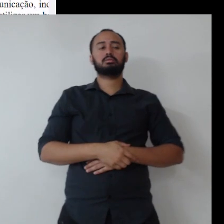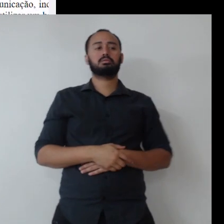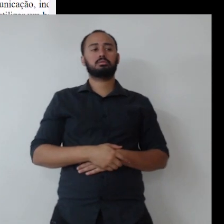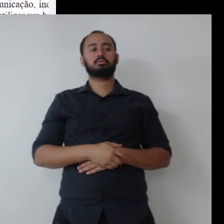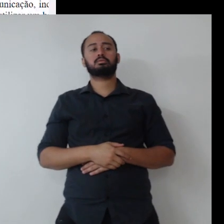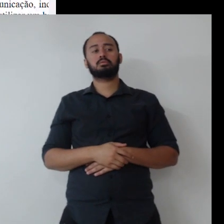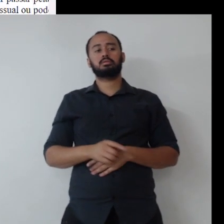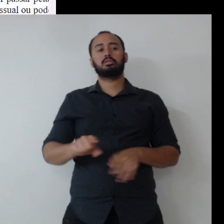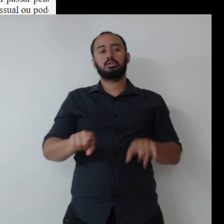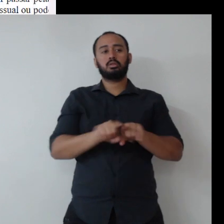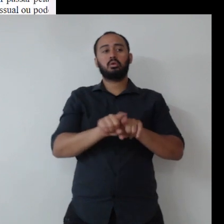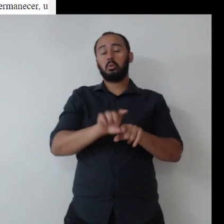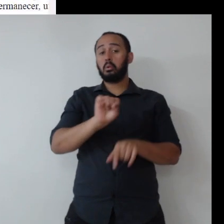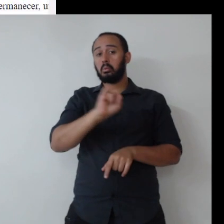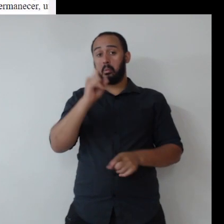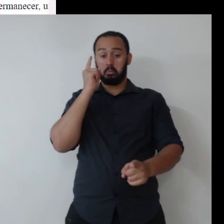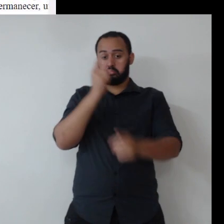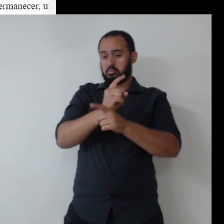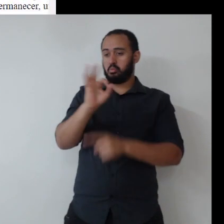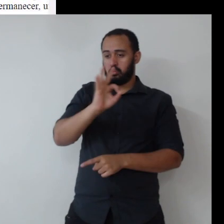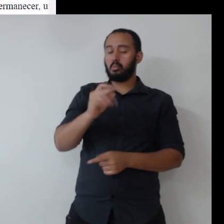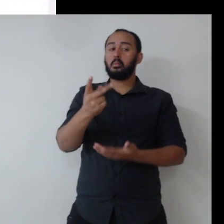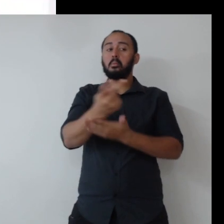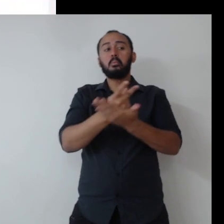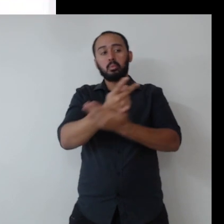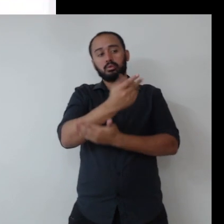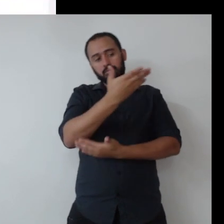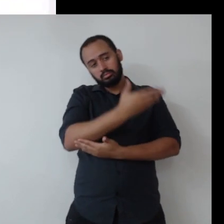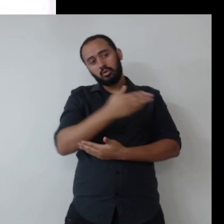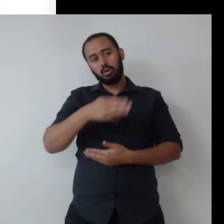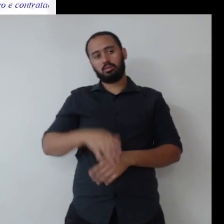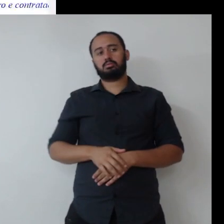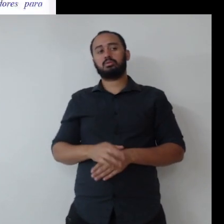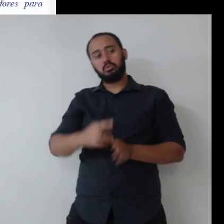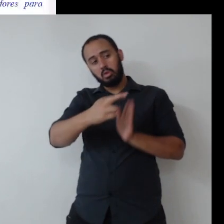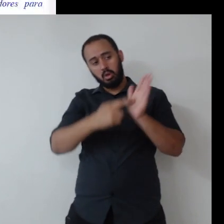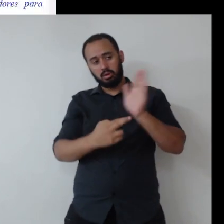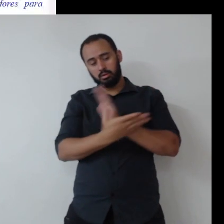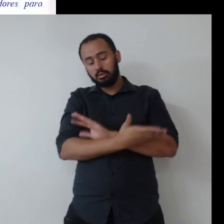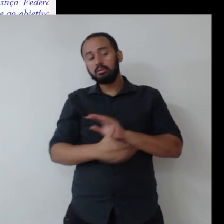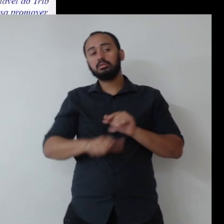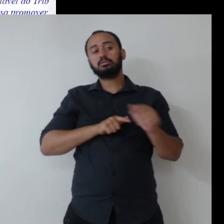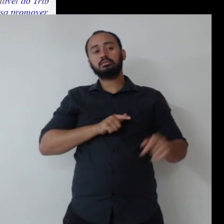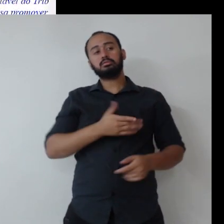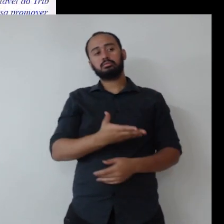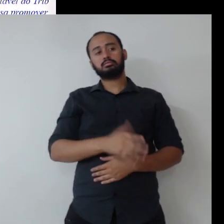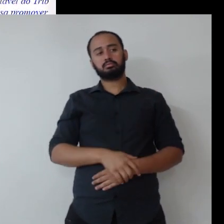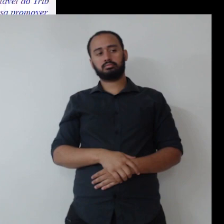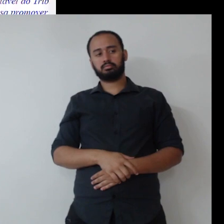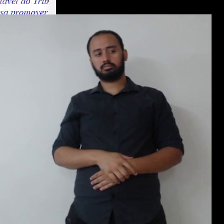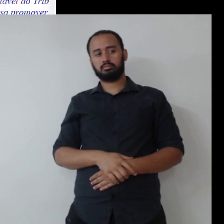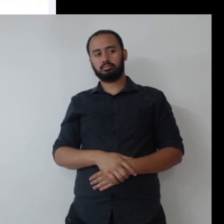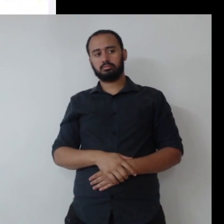nos autos. Quando não encontrar, né? Então, a gente tem... E aqui, nessa parte aqui de